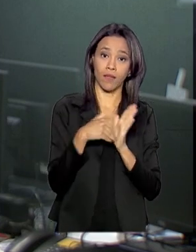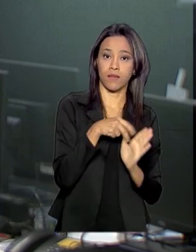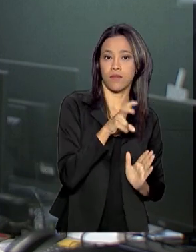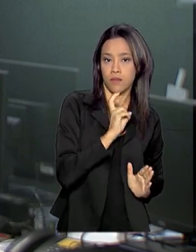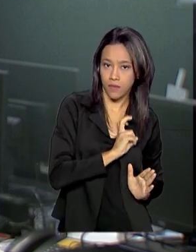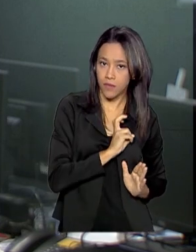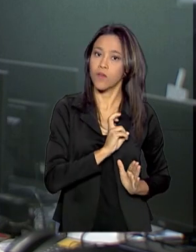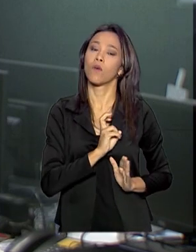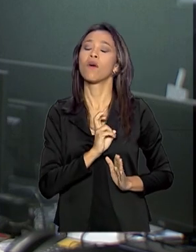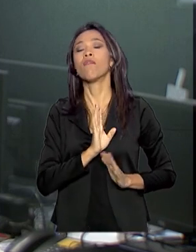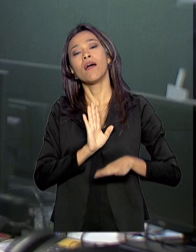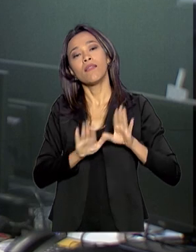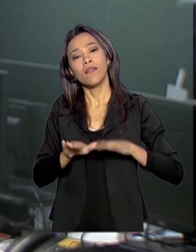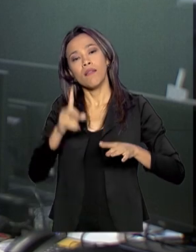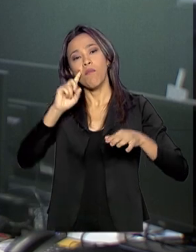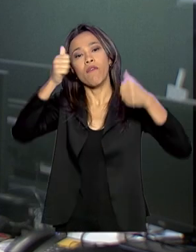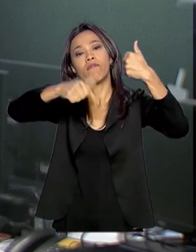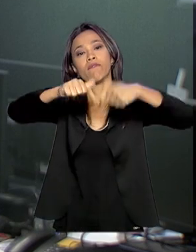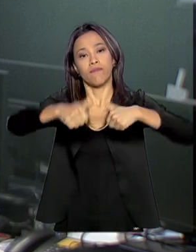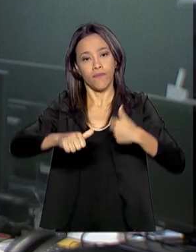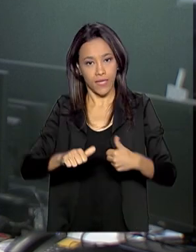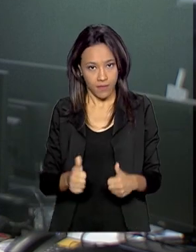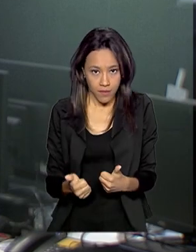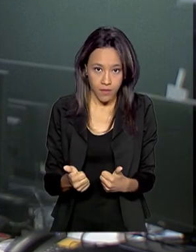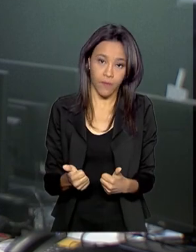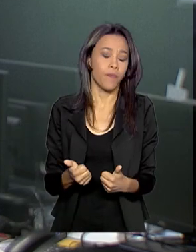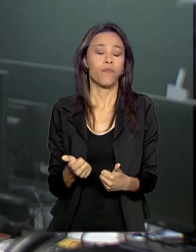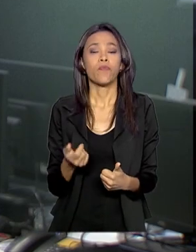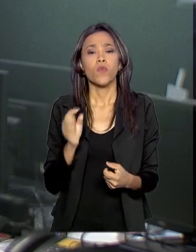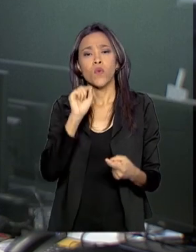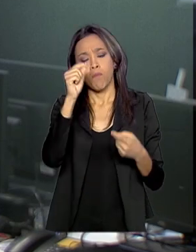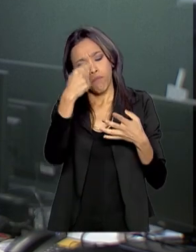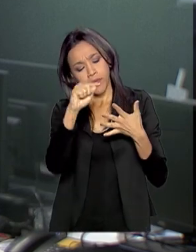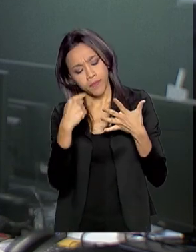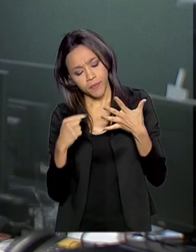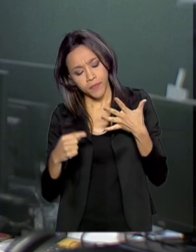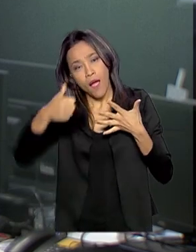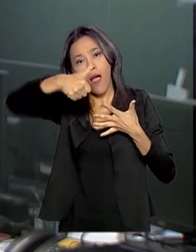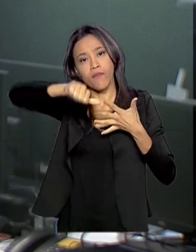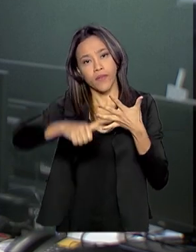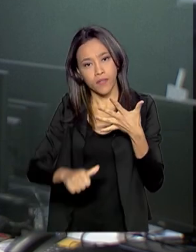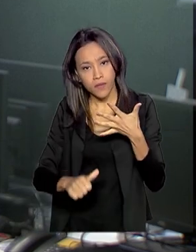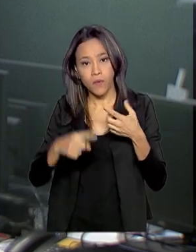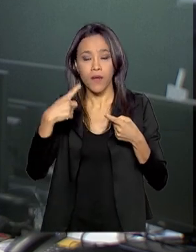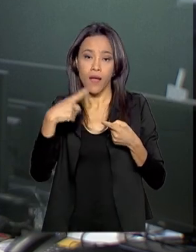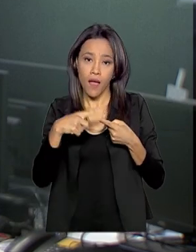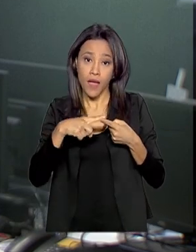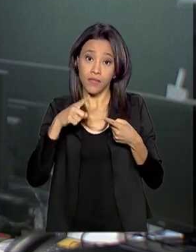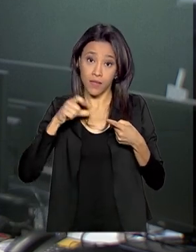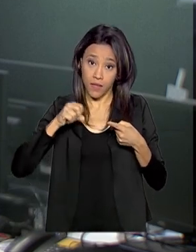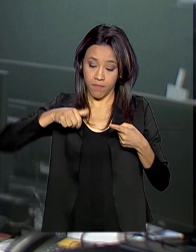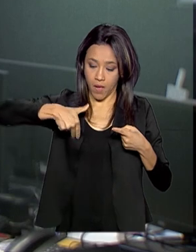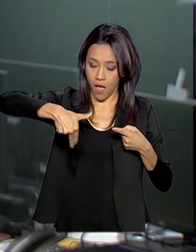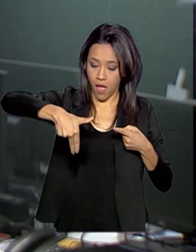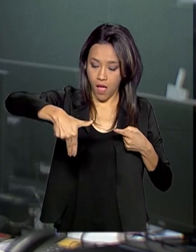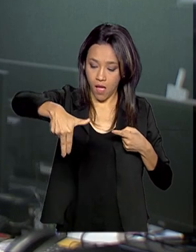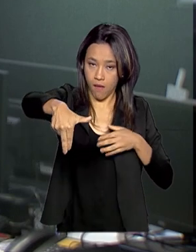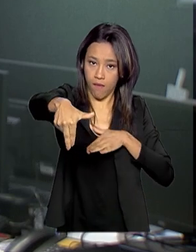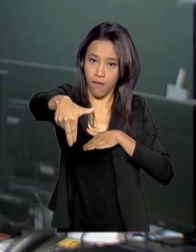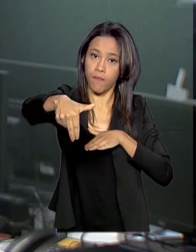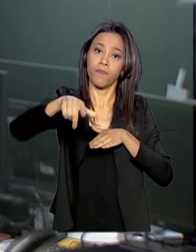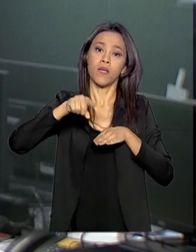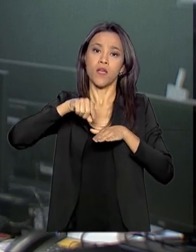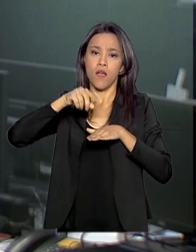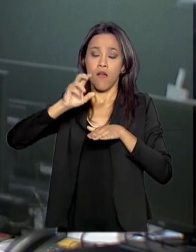respectivos padrões técnicos de segurança. Entre os fatores analisados estão a existência de travessias de pedestres, velocidade